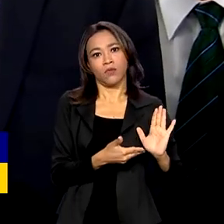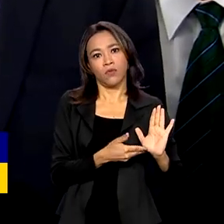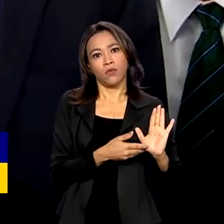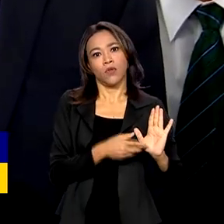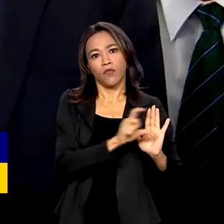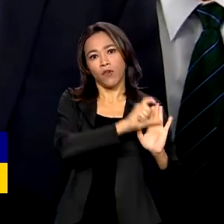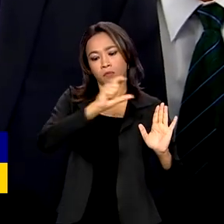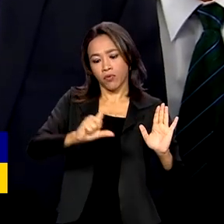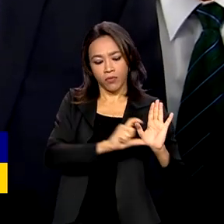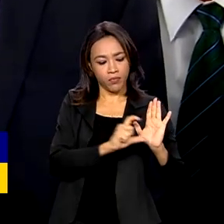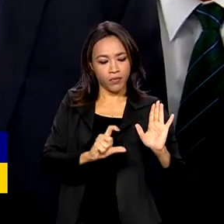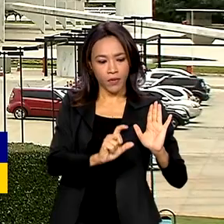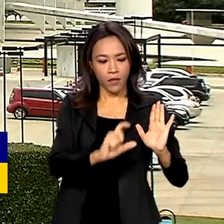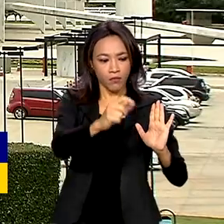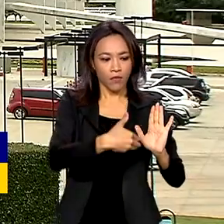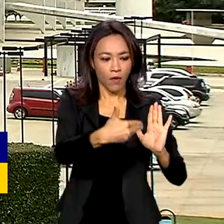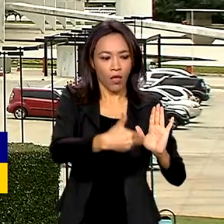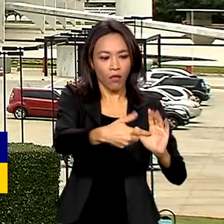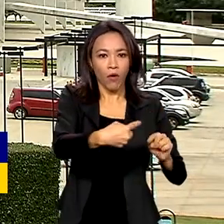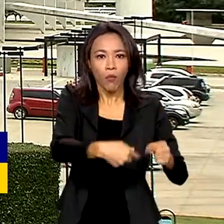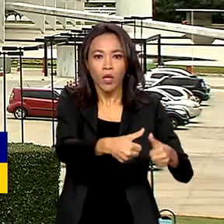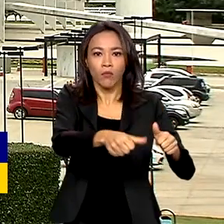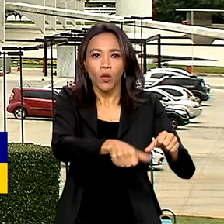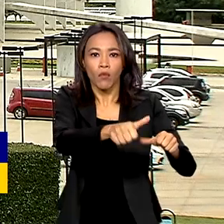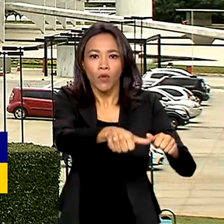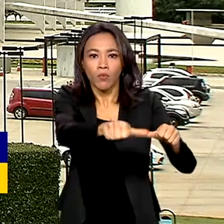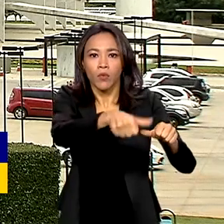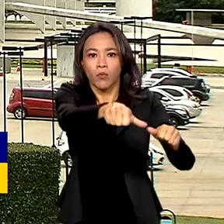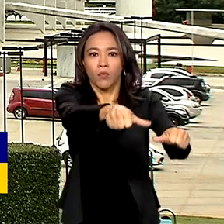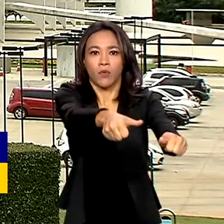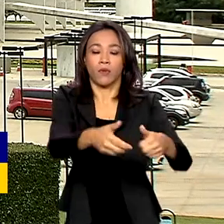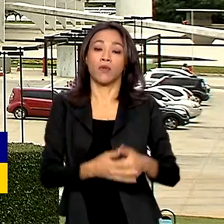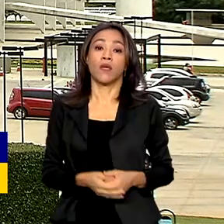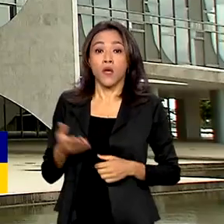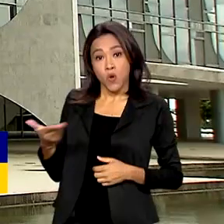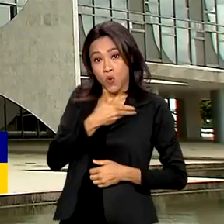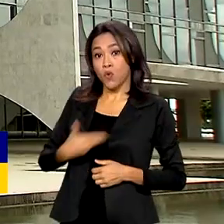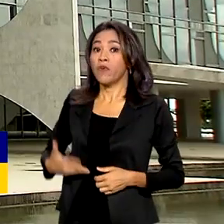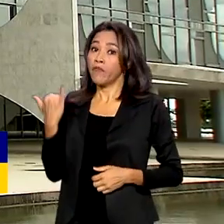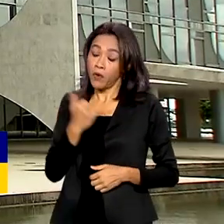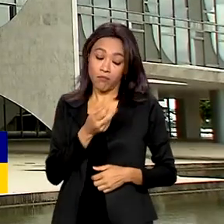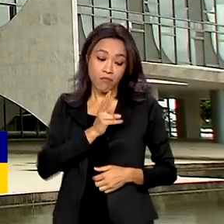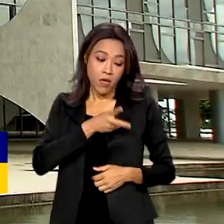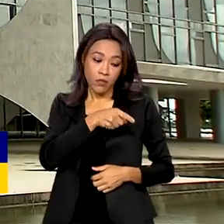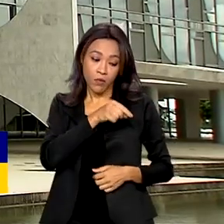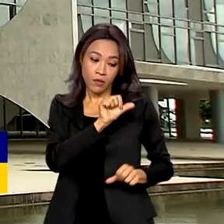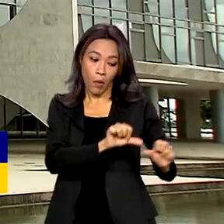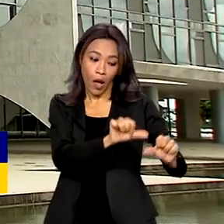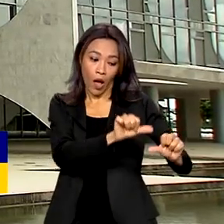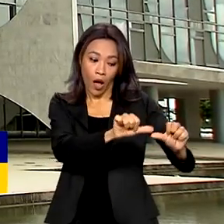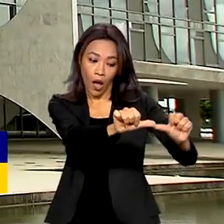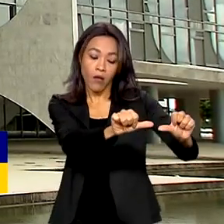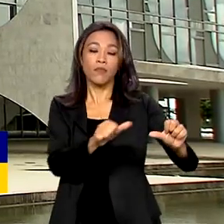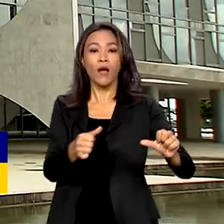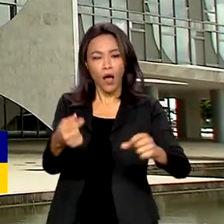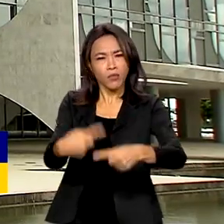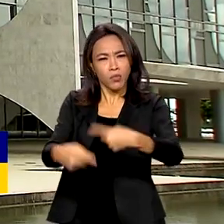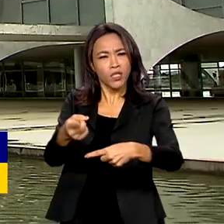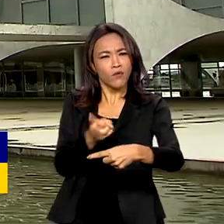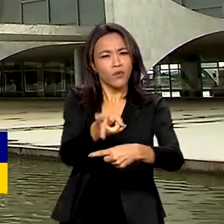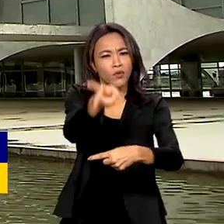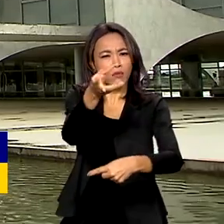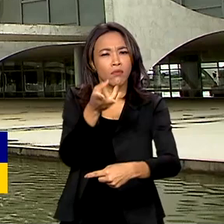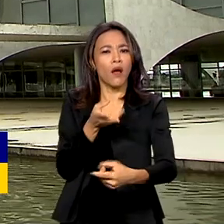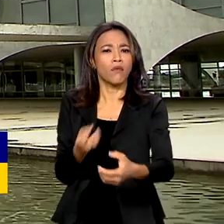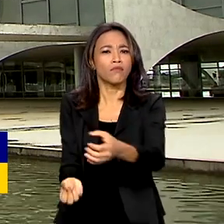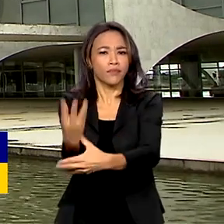que foram modificados. O governo afirma que, mesmo com as alterações, as políticas públicas vão continuar a ser implementadas,